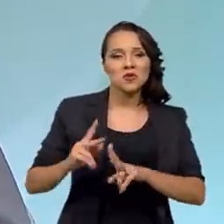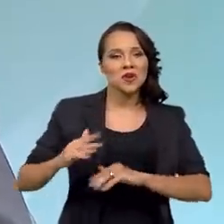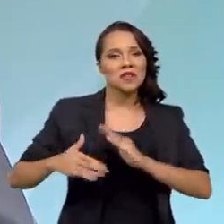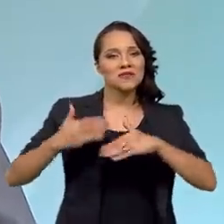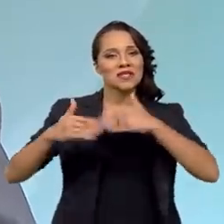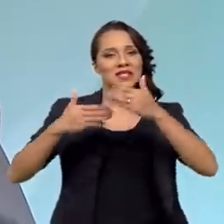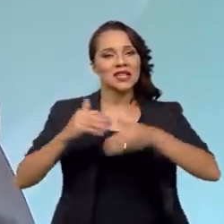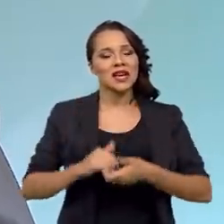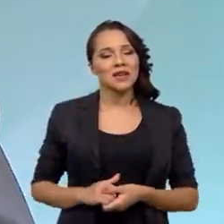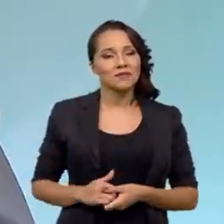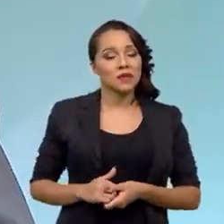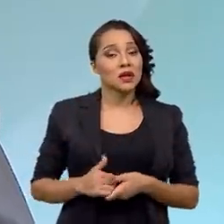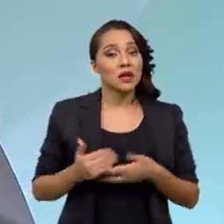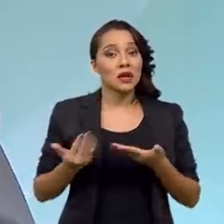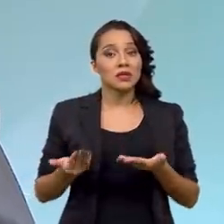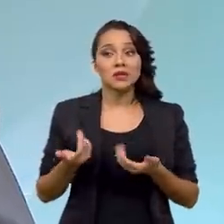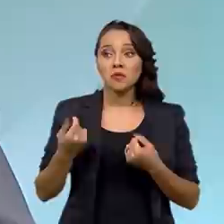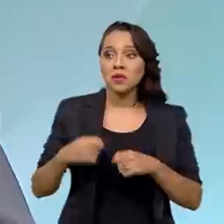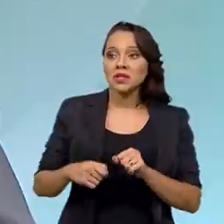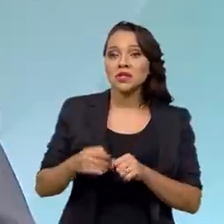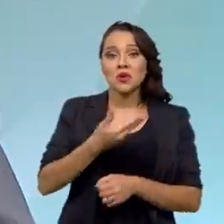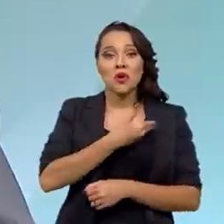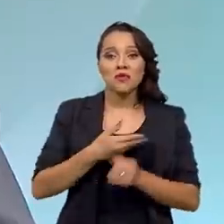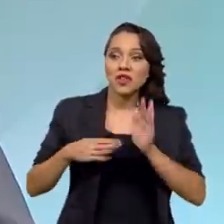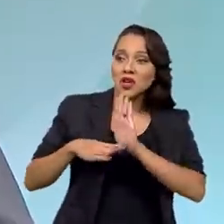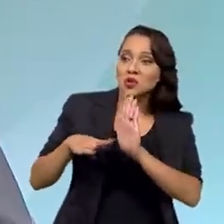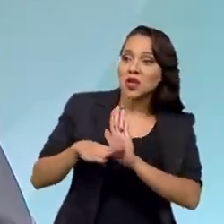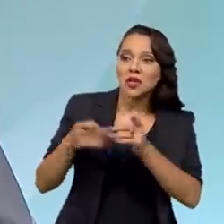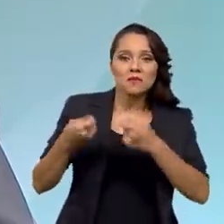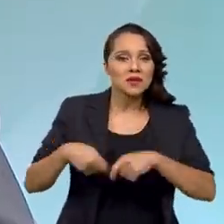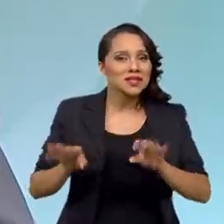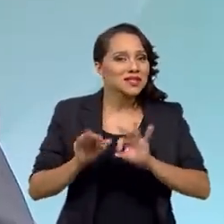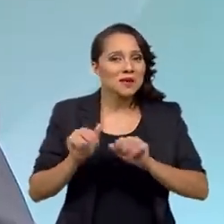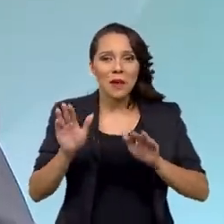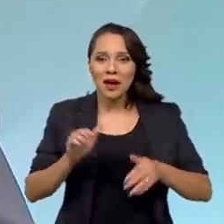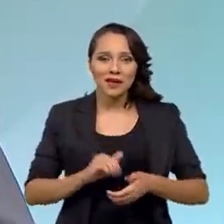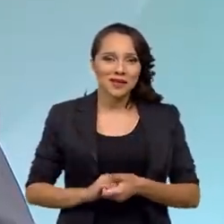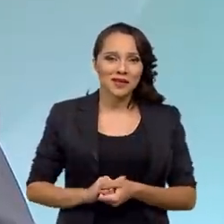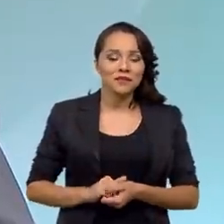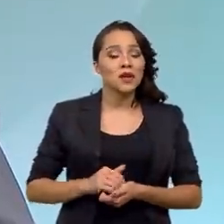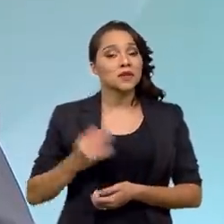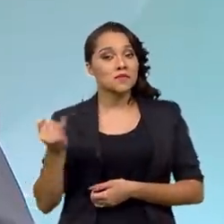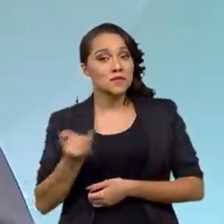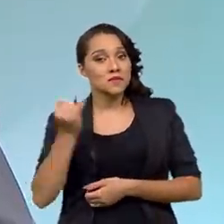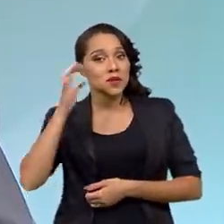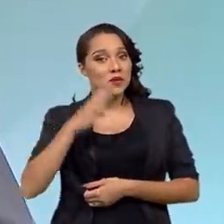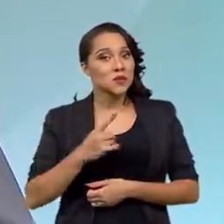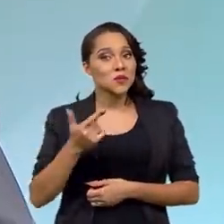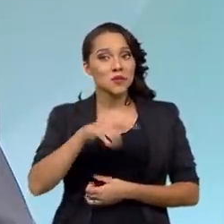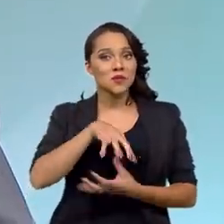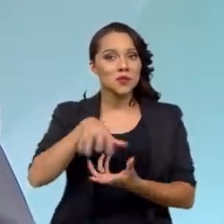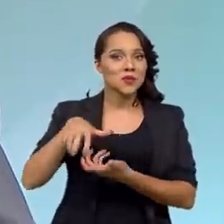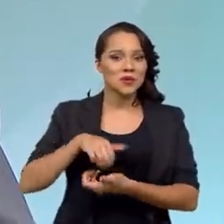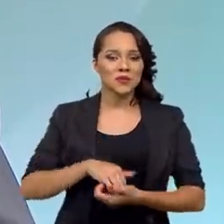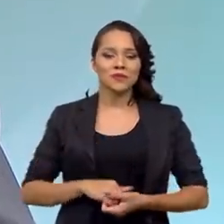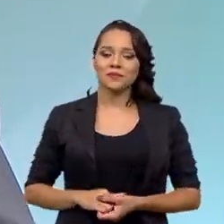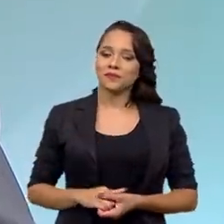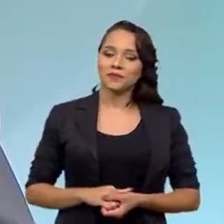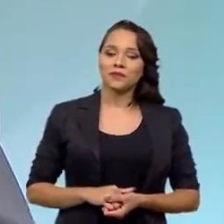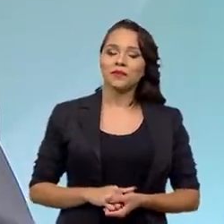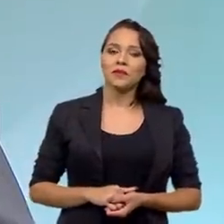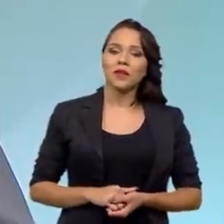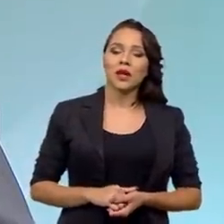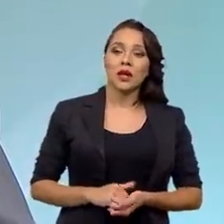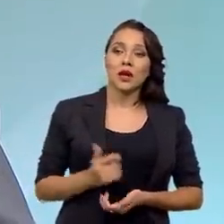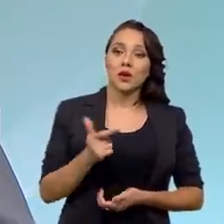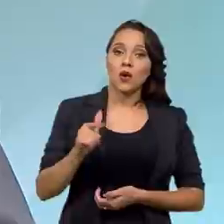avançar sem benefícios do governo. E aqui é uma diferença importante do Brasil com o resto do mundo. O